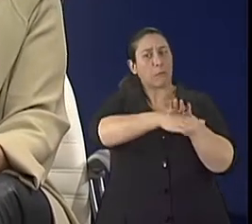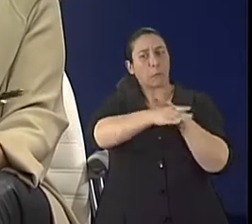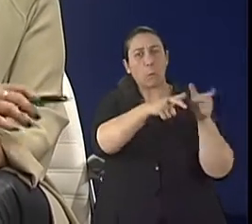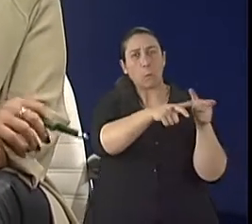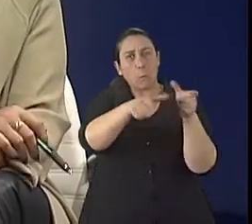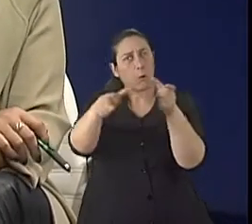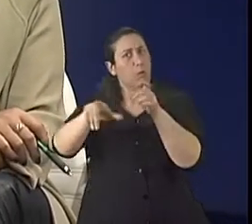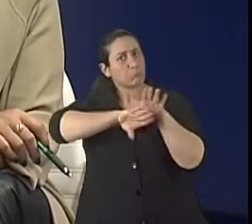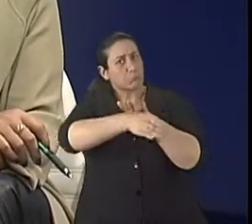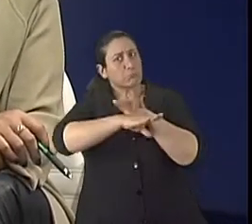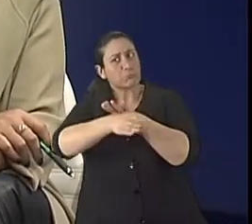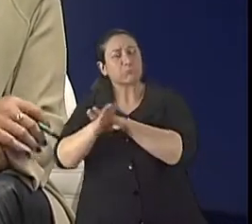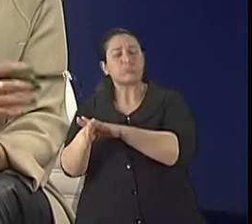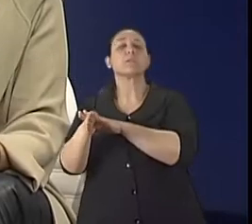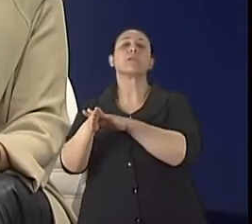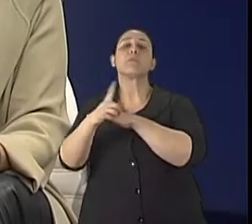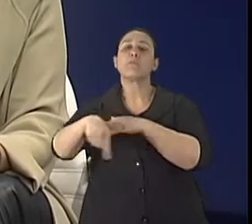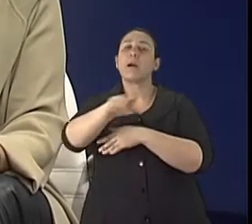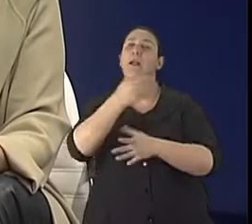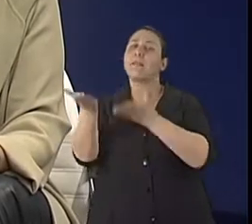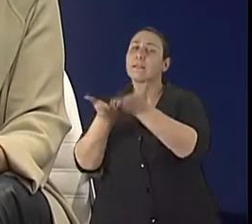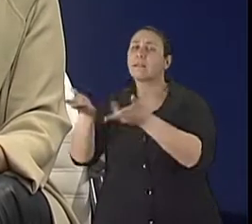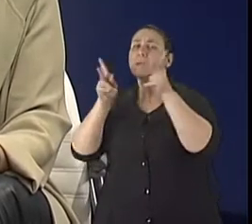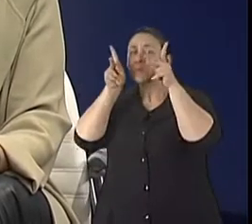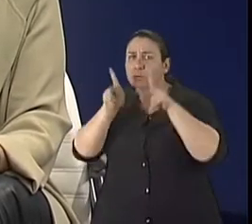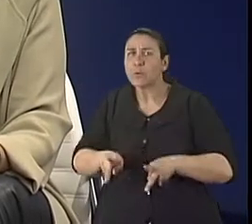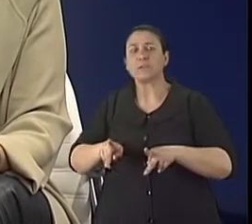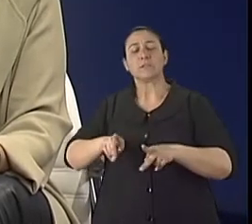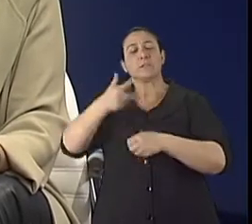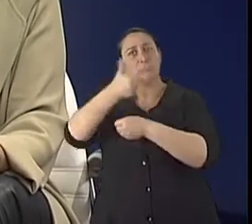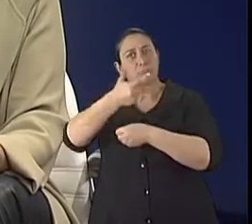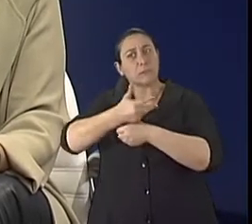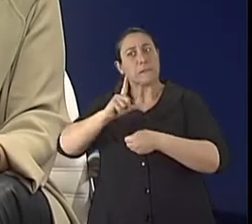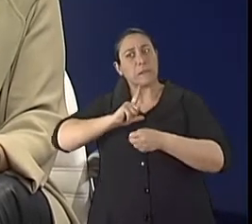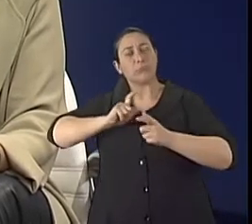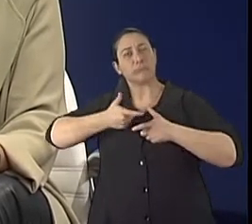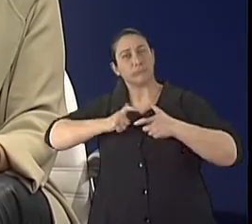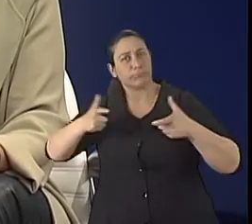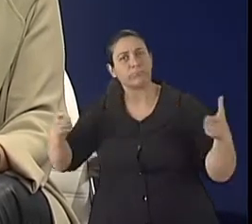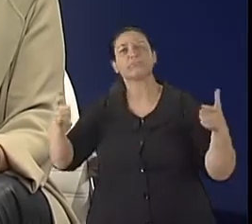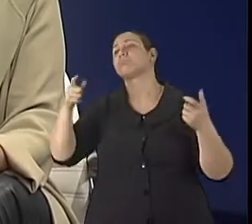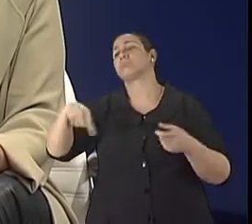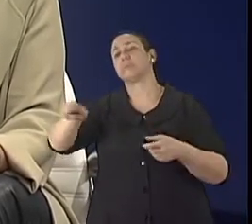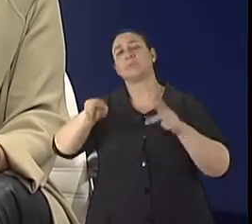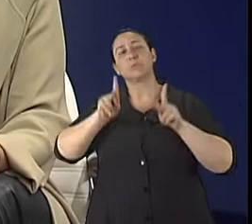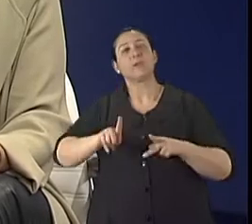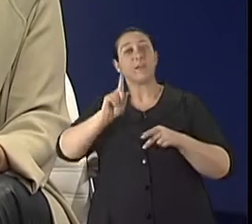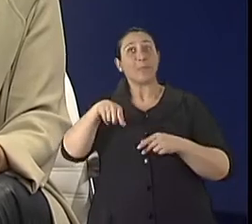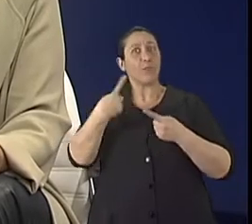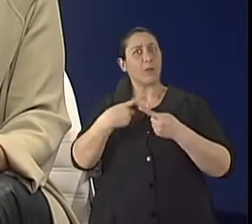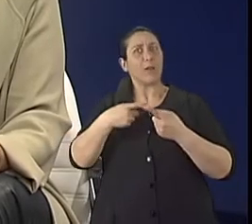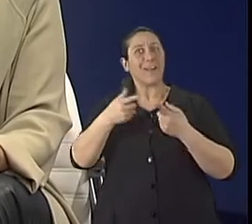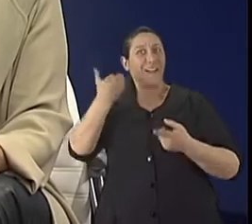centros urbanos se adaptando para atender esta população de idoso que cada vez cresce mais a pirâmide populacional. A pirâmide está